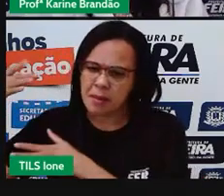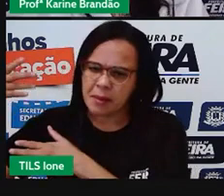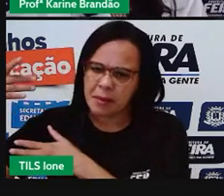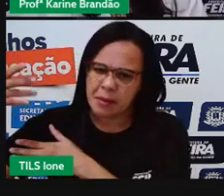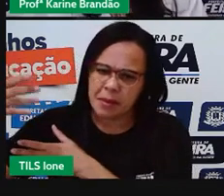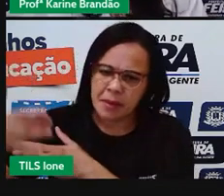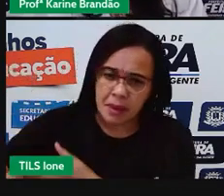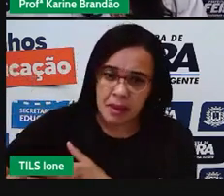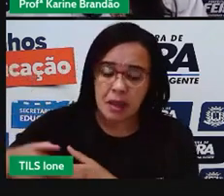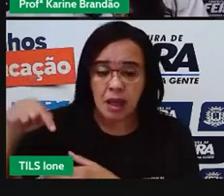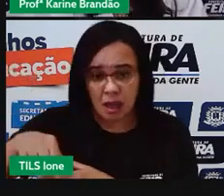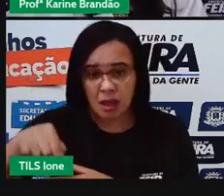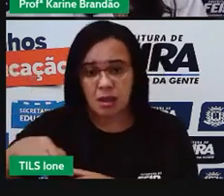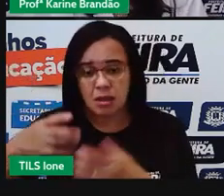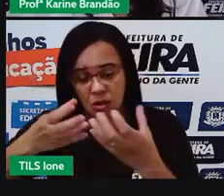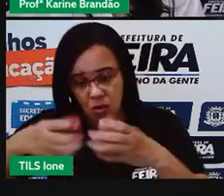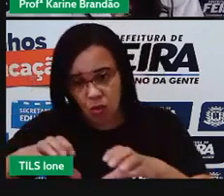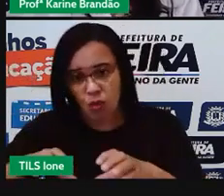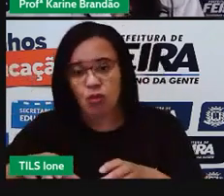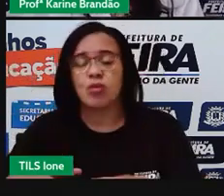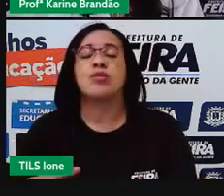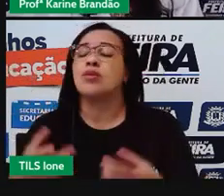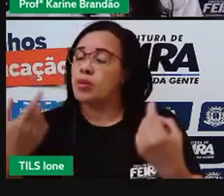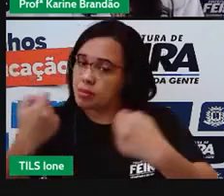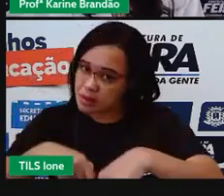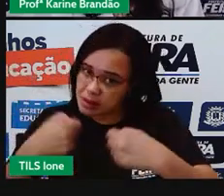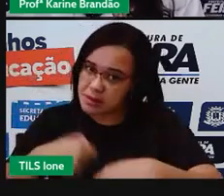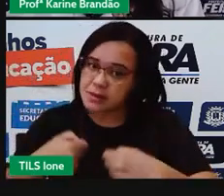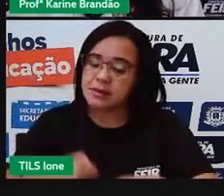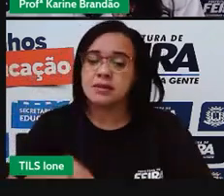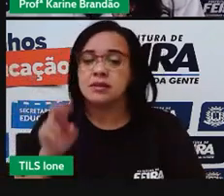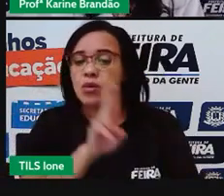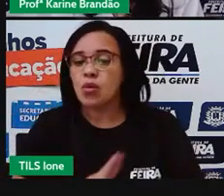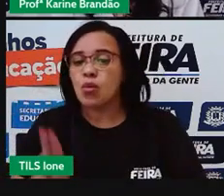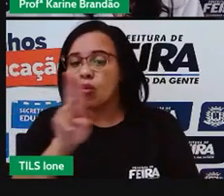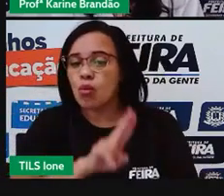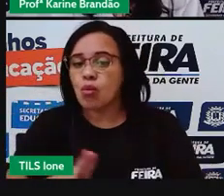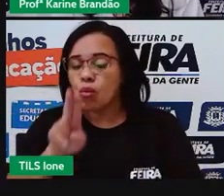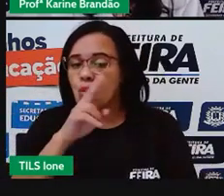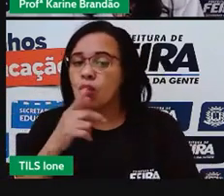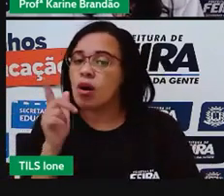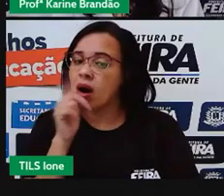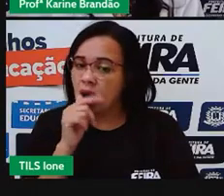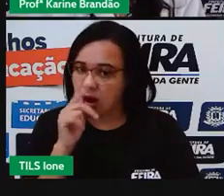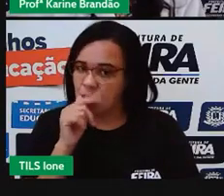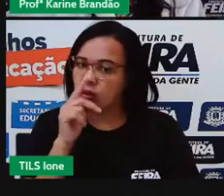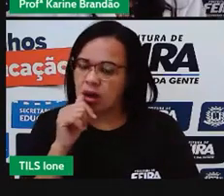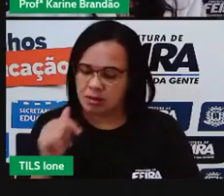a gente fritar um ovo, né, a gente tem um gasto em consumo de água ali.